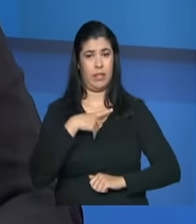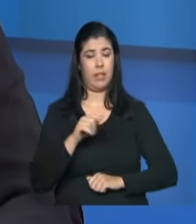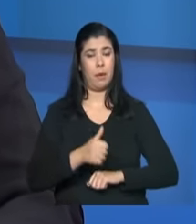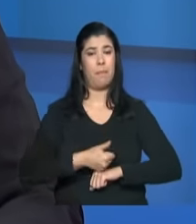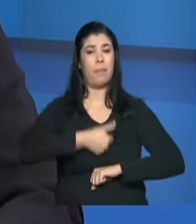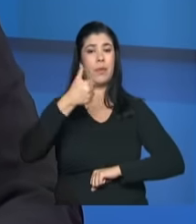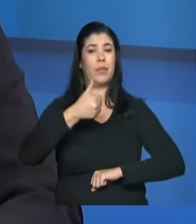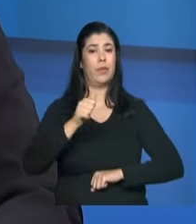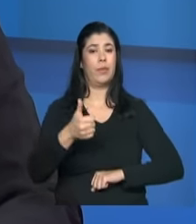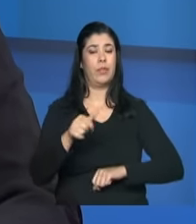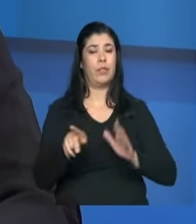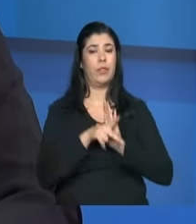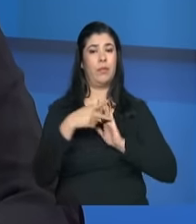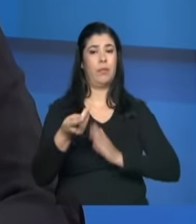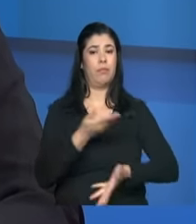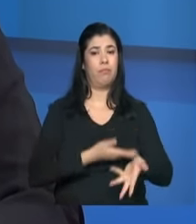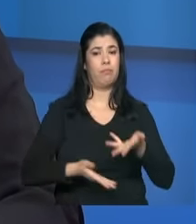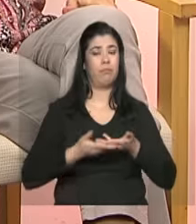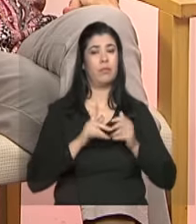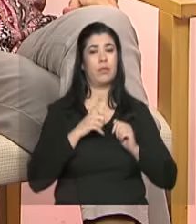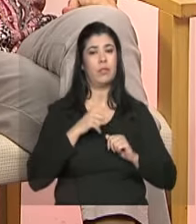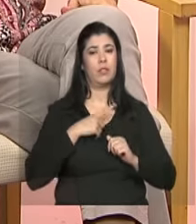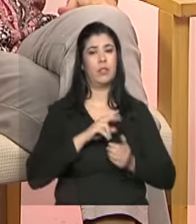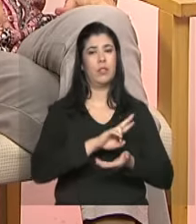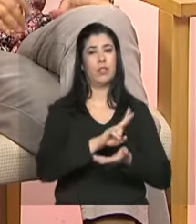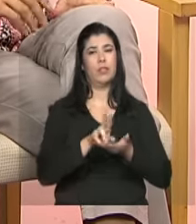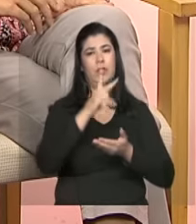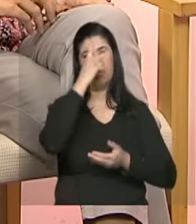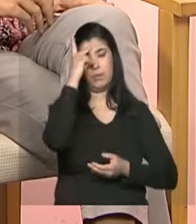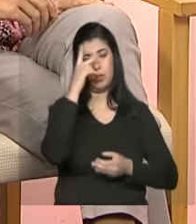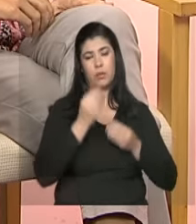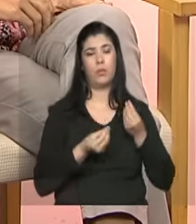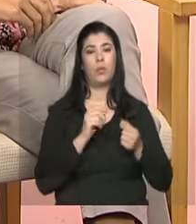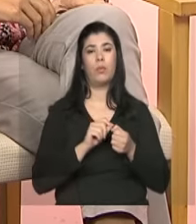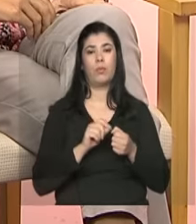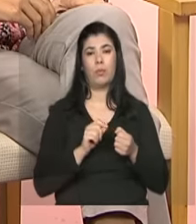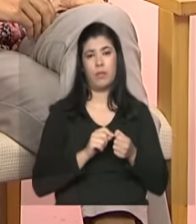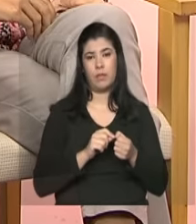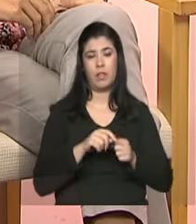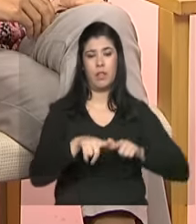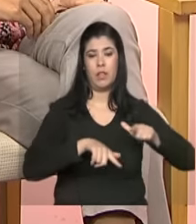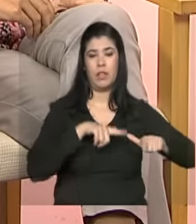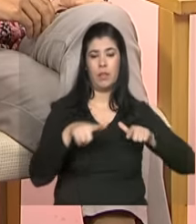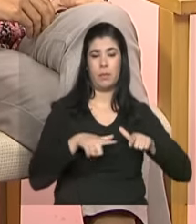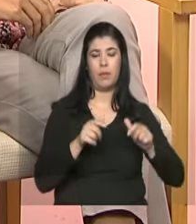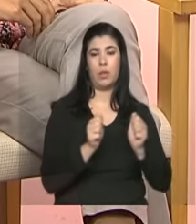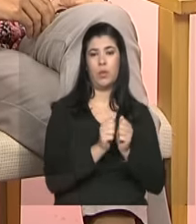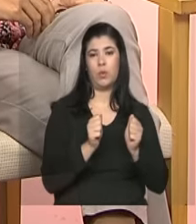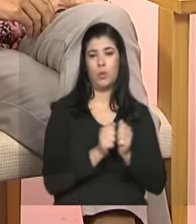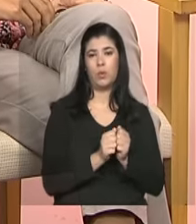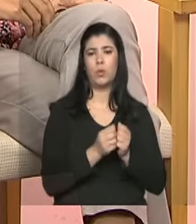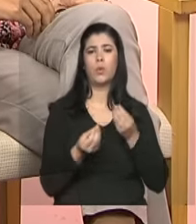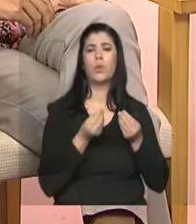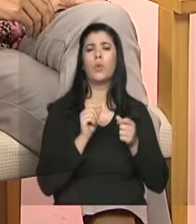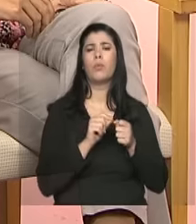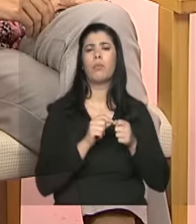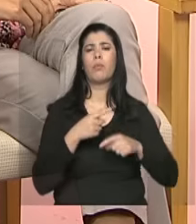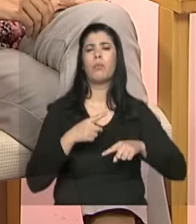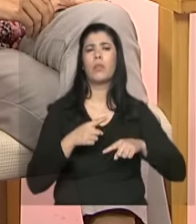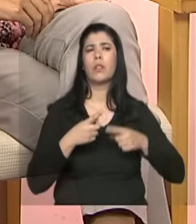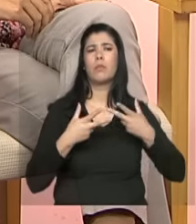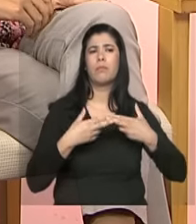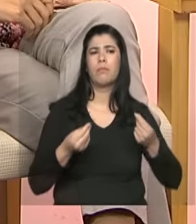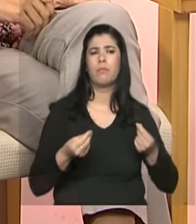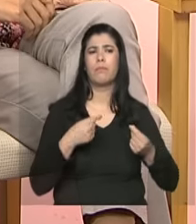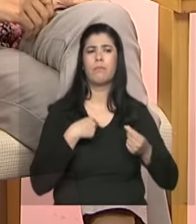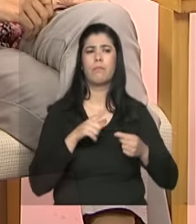esse serviço pode vir a trazer em relação a essas pessoas que vem trabalhar exatamente com os motivos que levaram ao acolhimento né porque se a gente